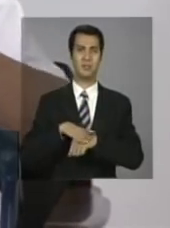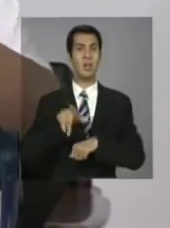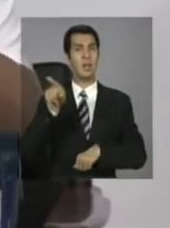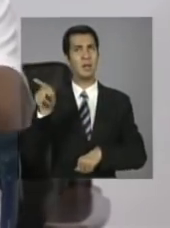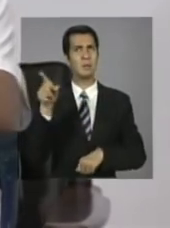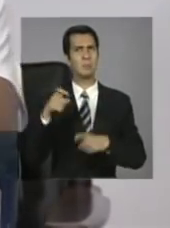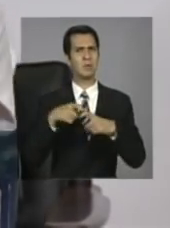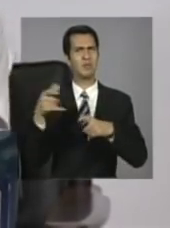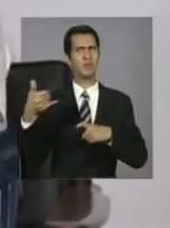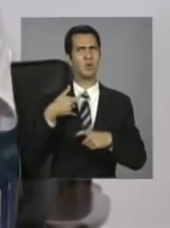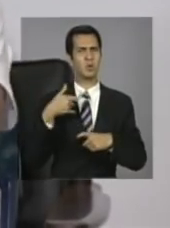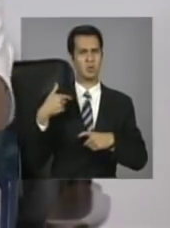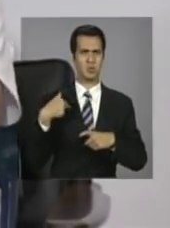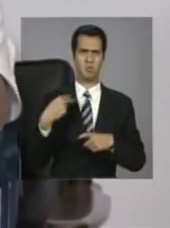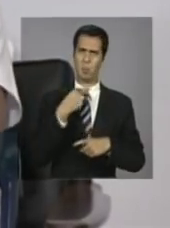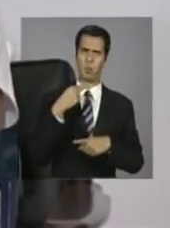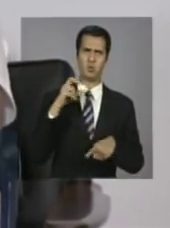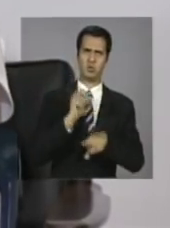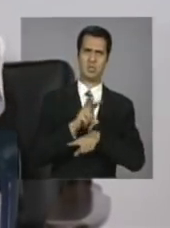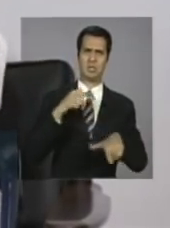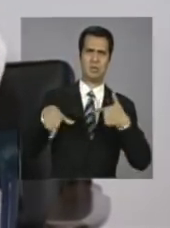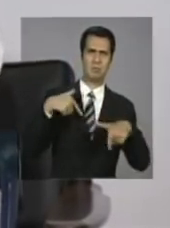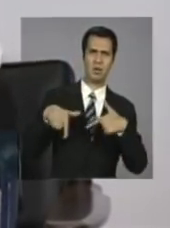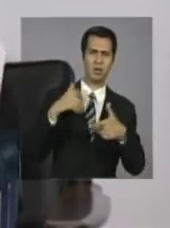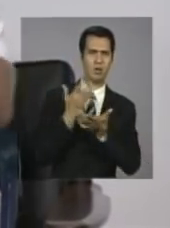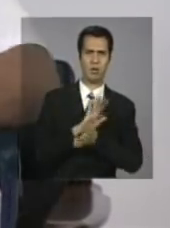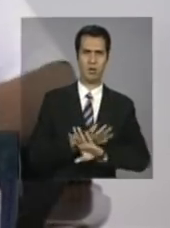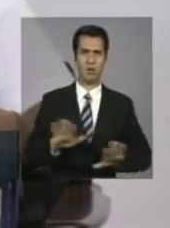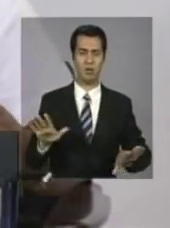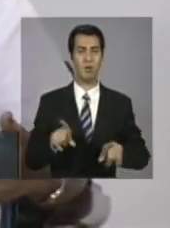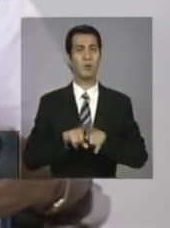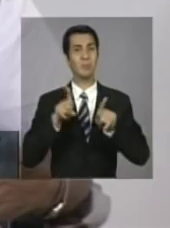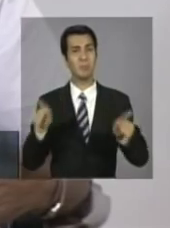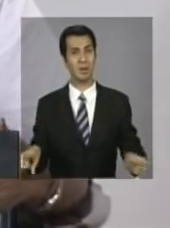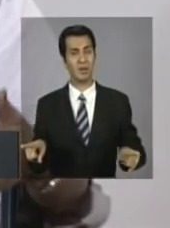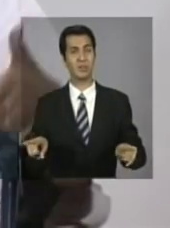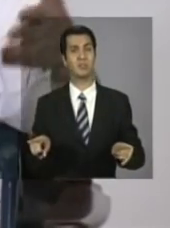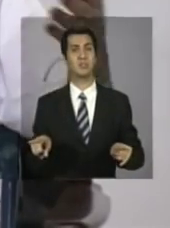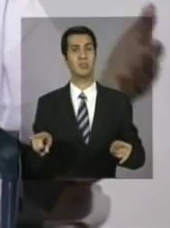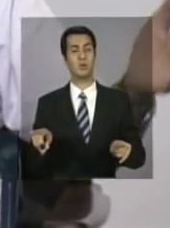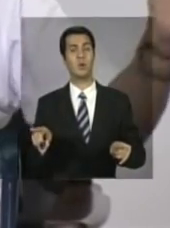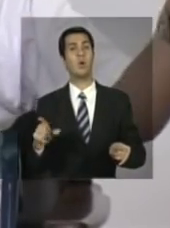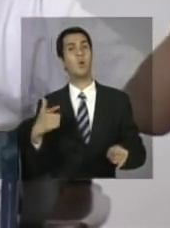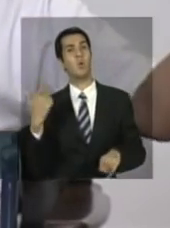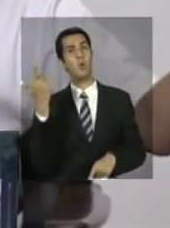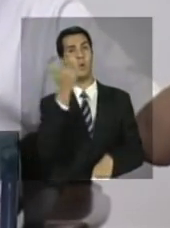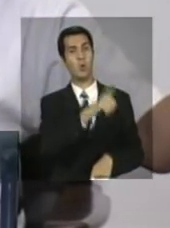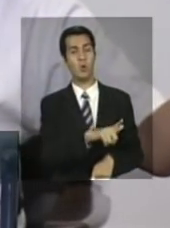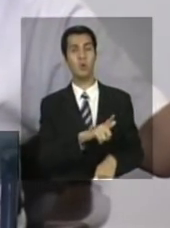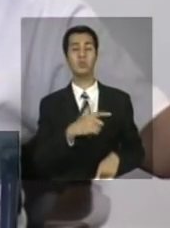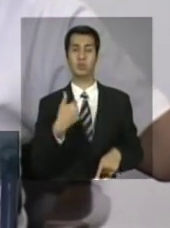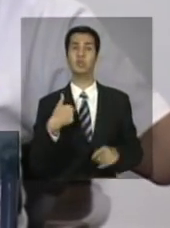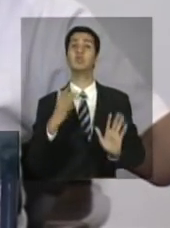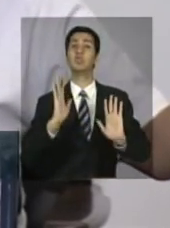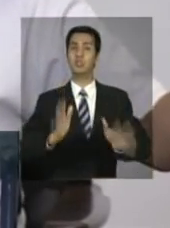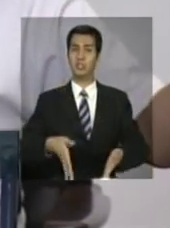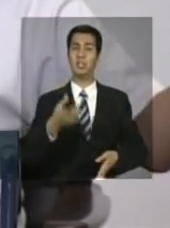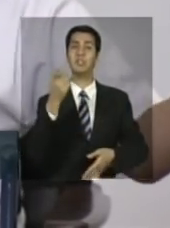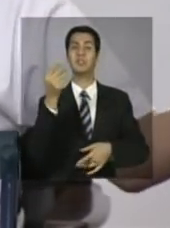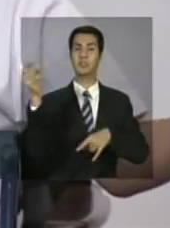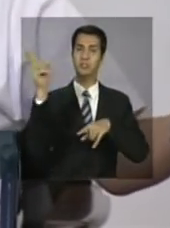não vou poder mais trabalhar, mas, com certeza, no ramo em que eu estava trabalhando, mas eu já estava com o crédito amigo